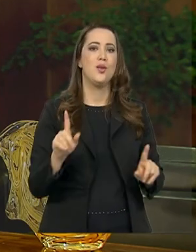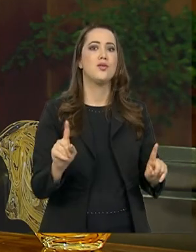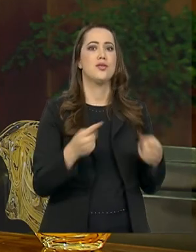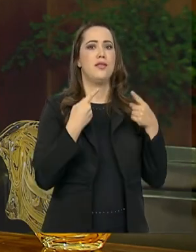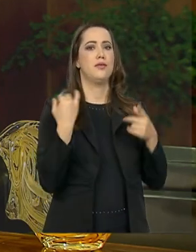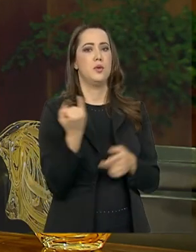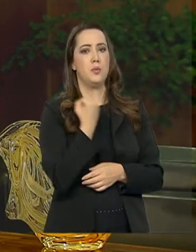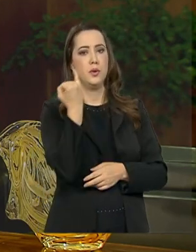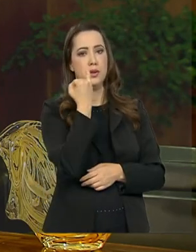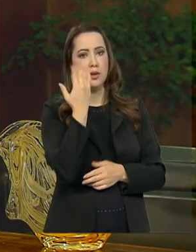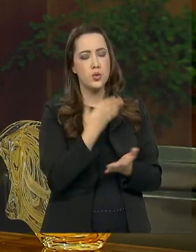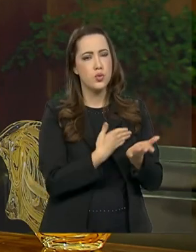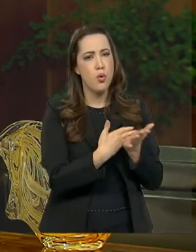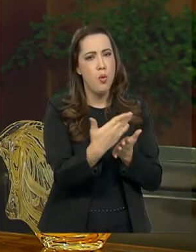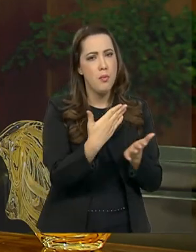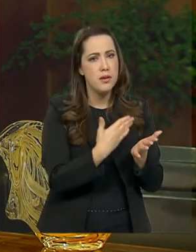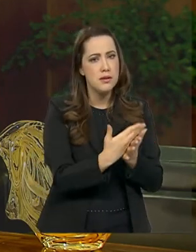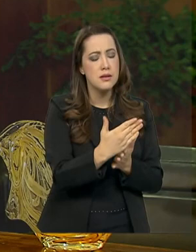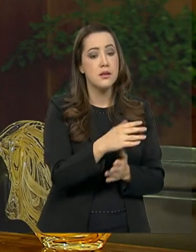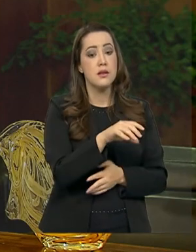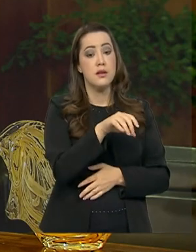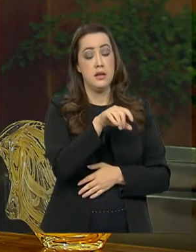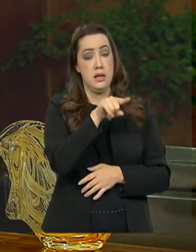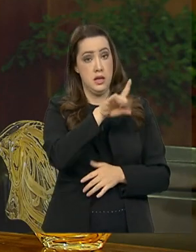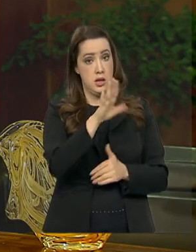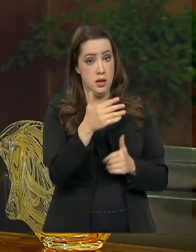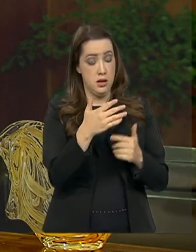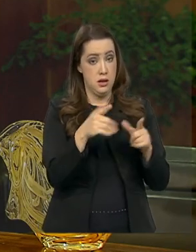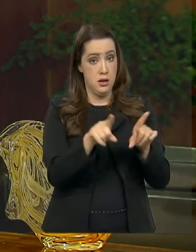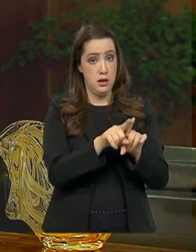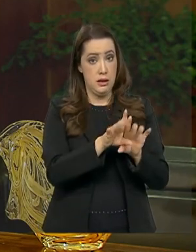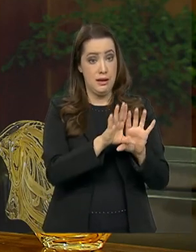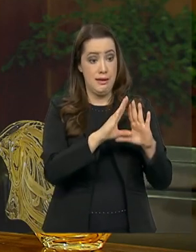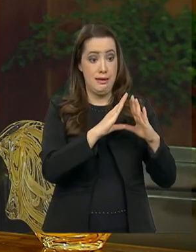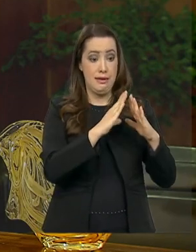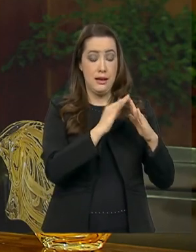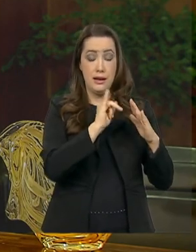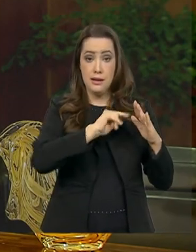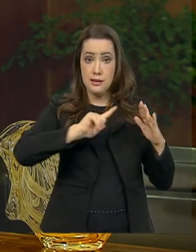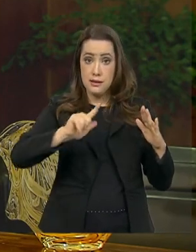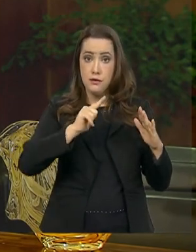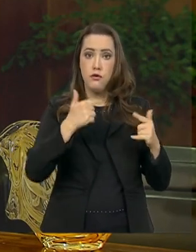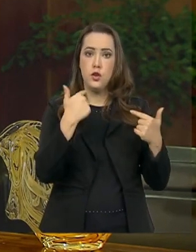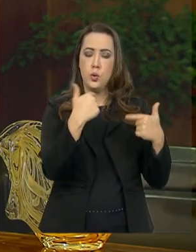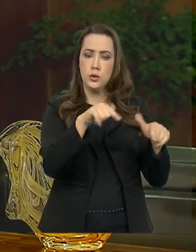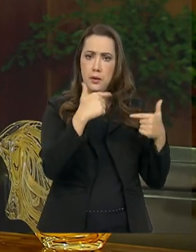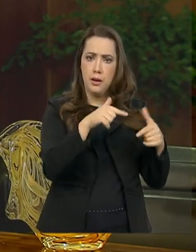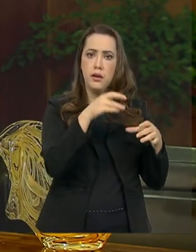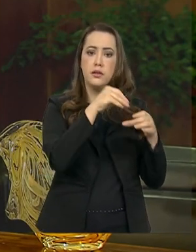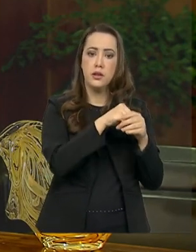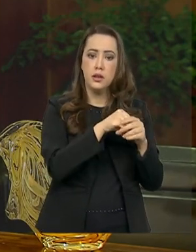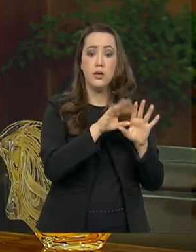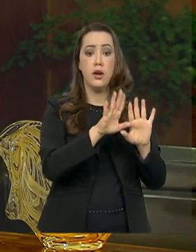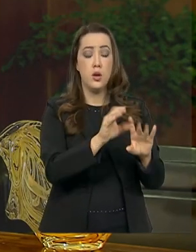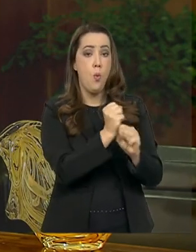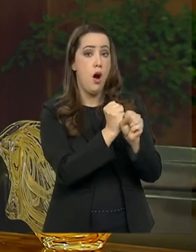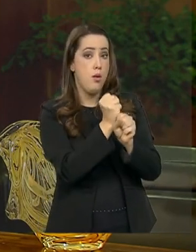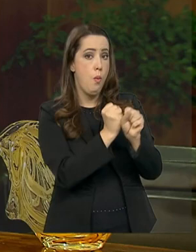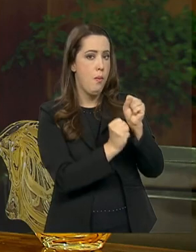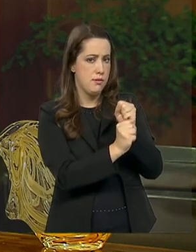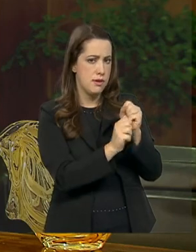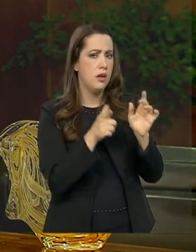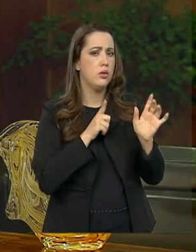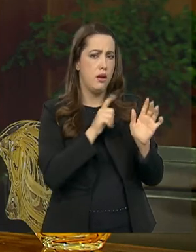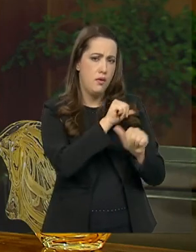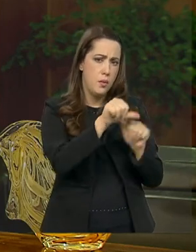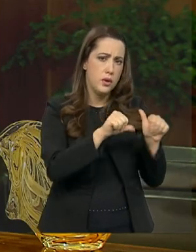comecei como subchefe para assuntos jurídicos, ainda na Casa Civil. O ano passado houve uma mudança interna no governo e eu